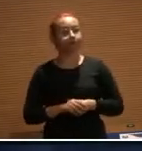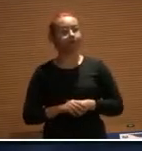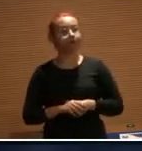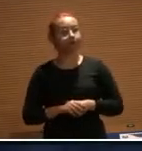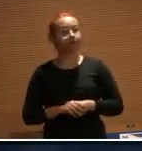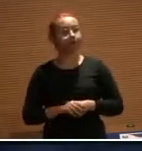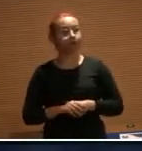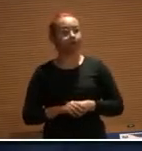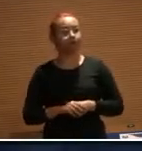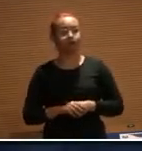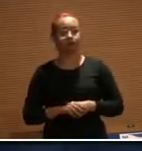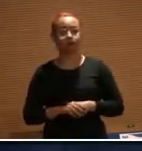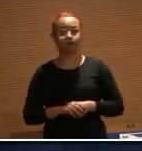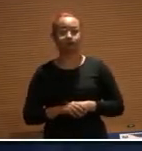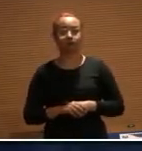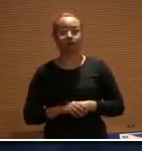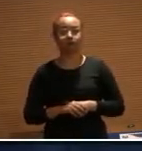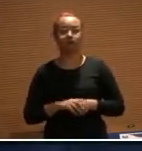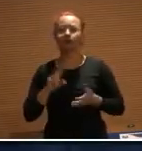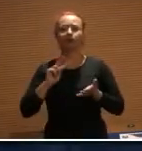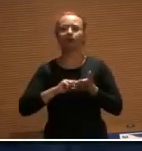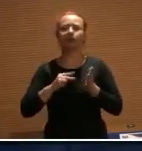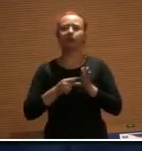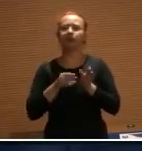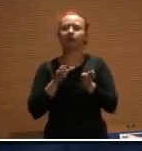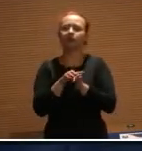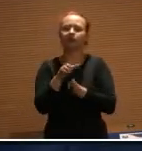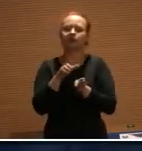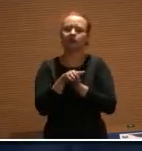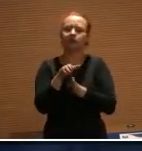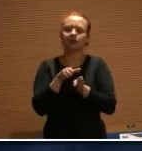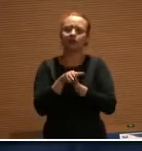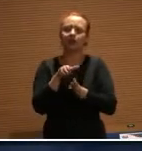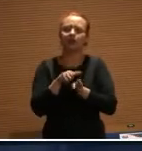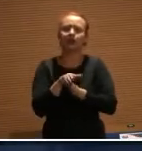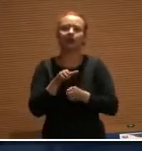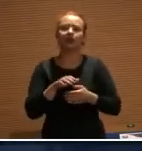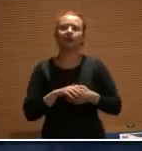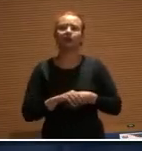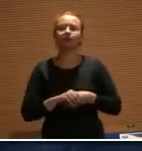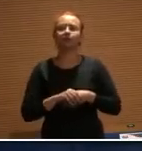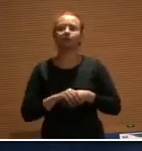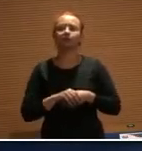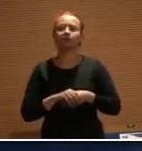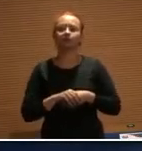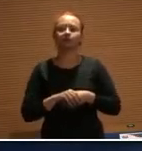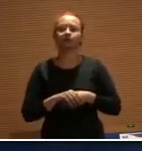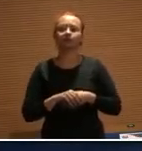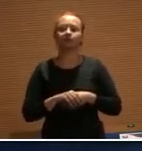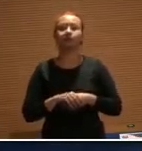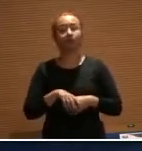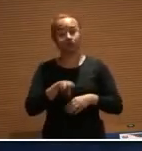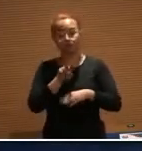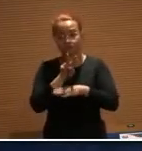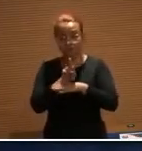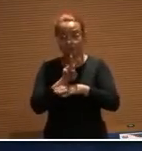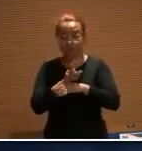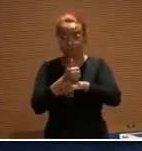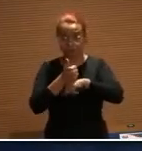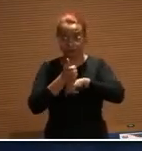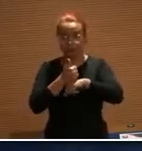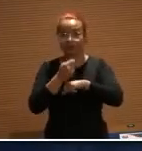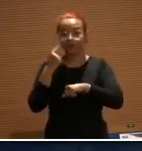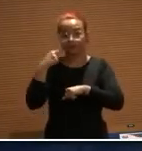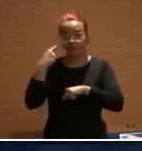o que é que se busca nessas legislações? Geralmente, a proteção do profissional. O que é se